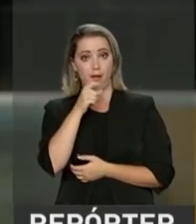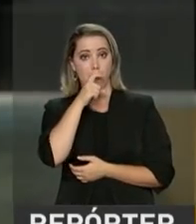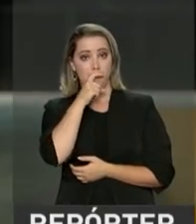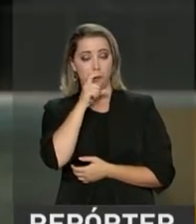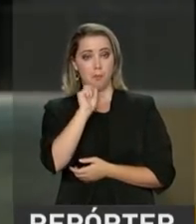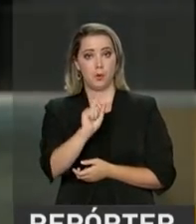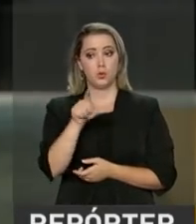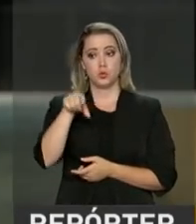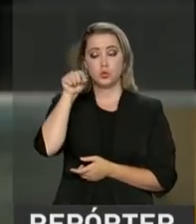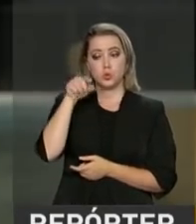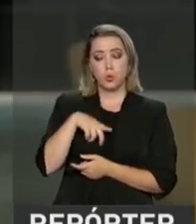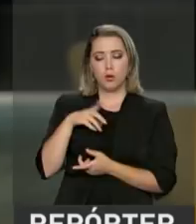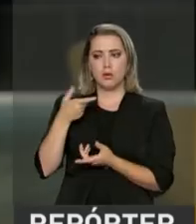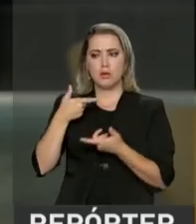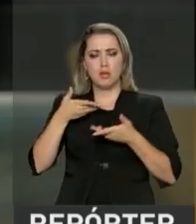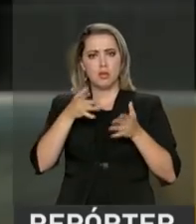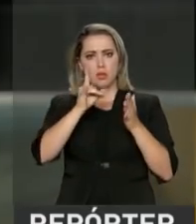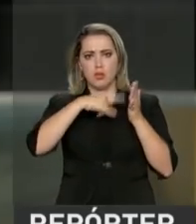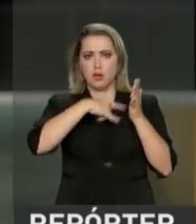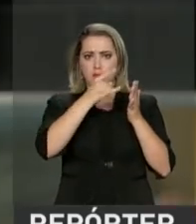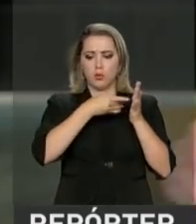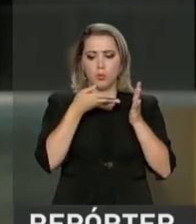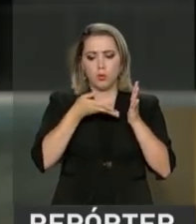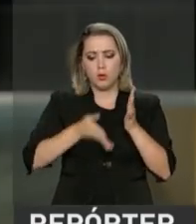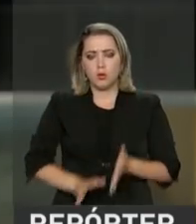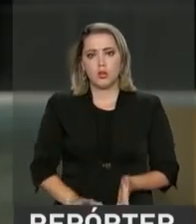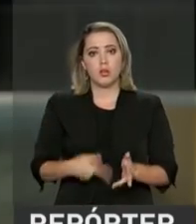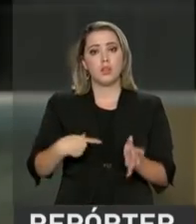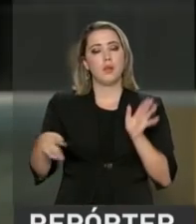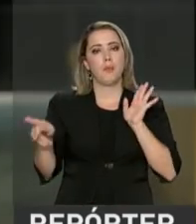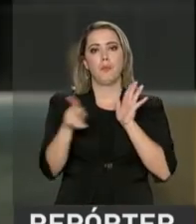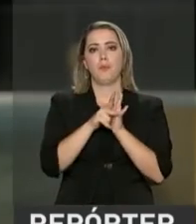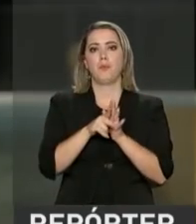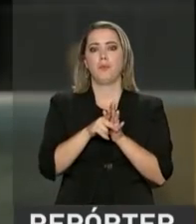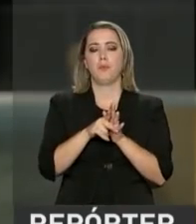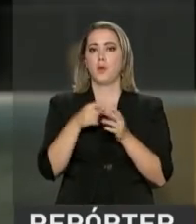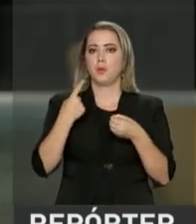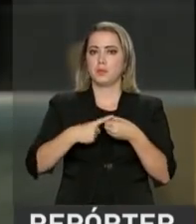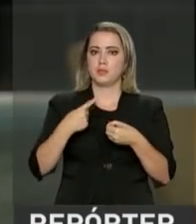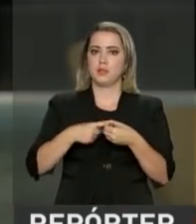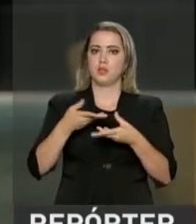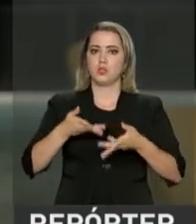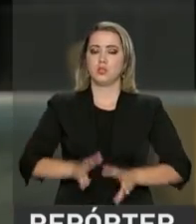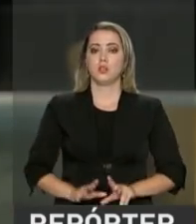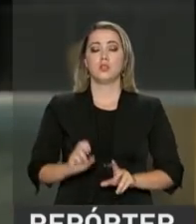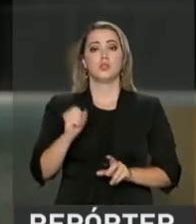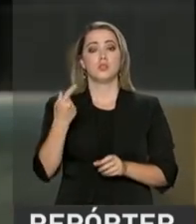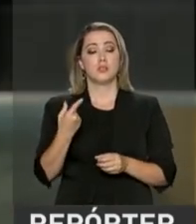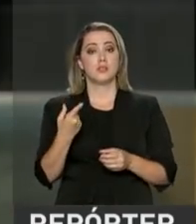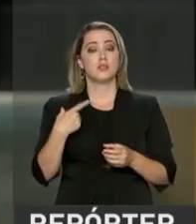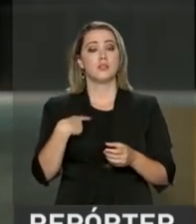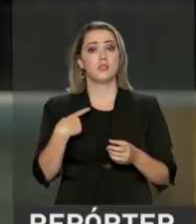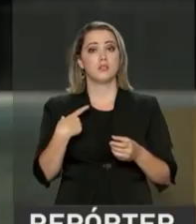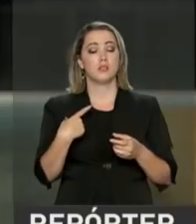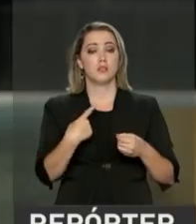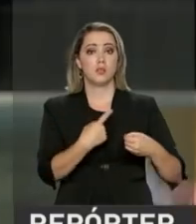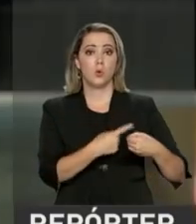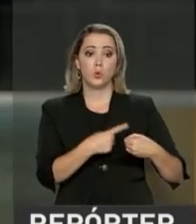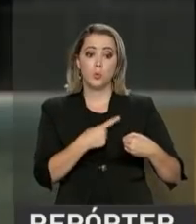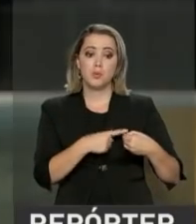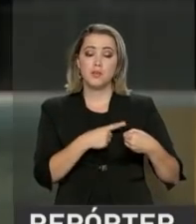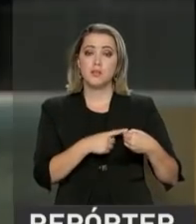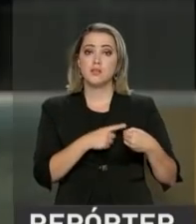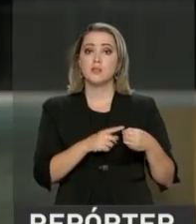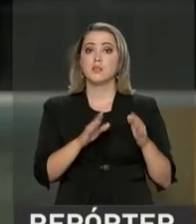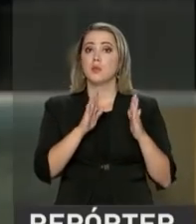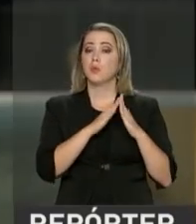escolher entre registrar os filhos como sendo naturais da cidade em que o bebê nasceu ou do município em que a mãe mora. Em